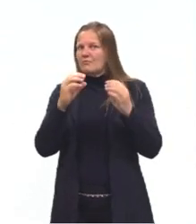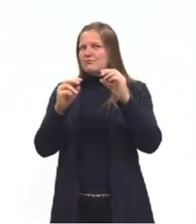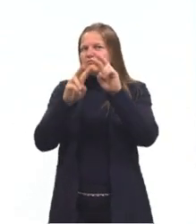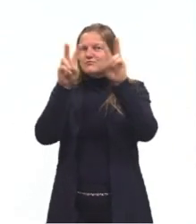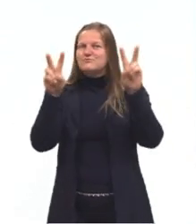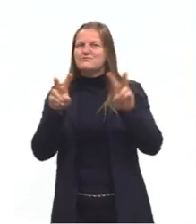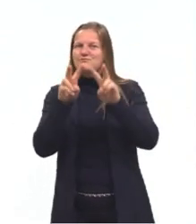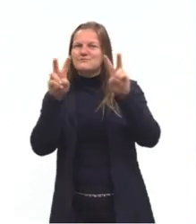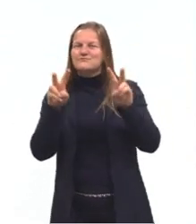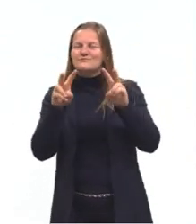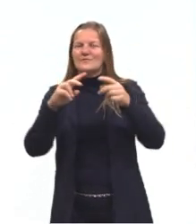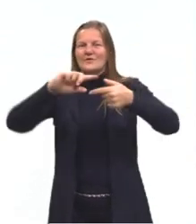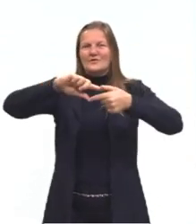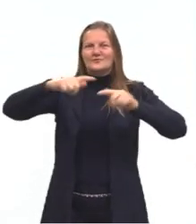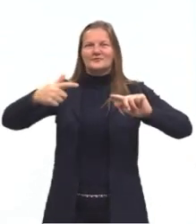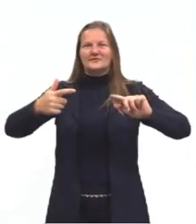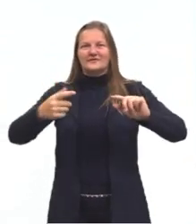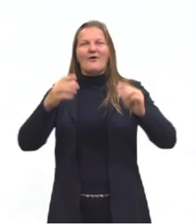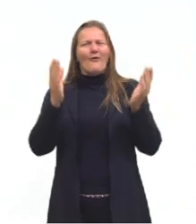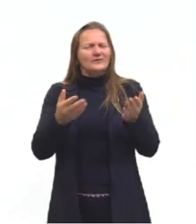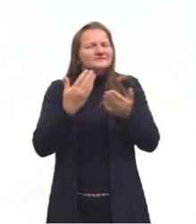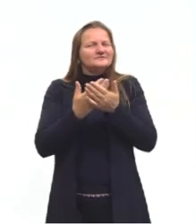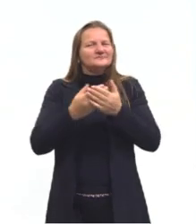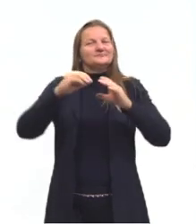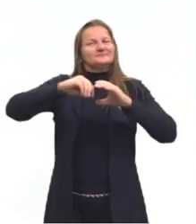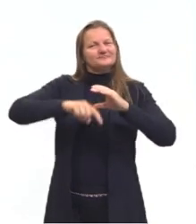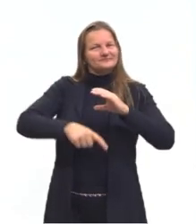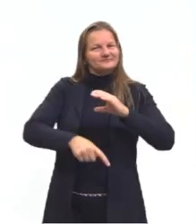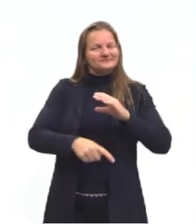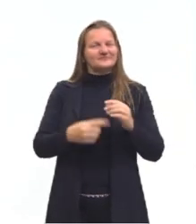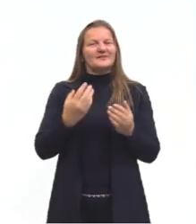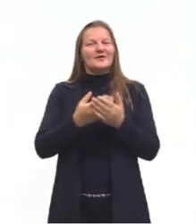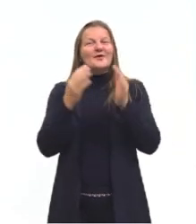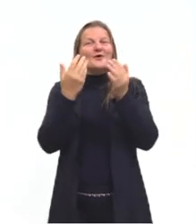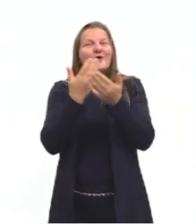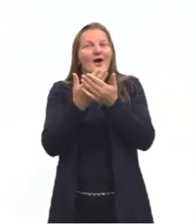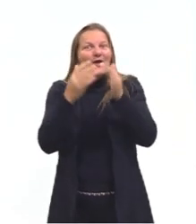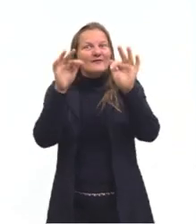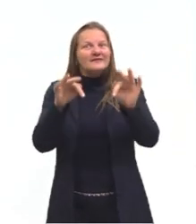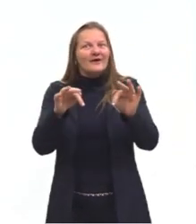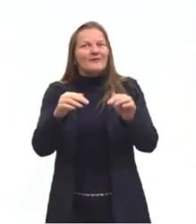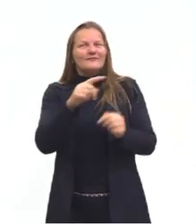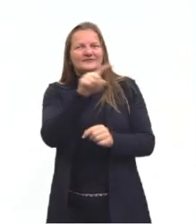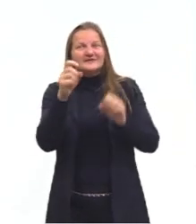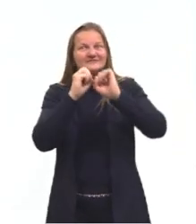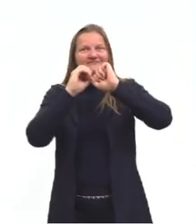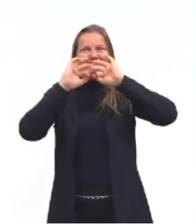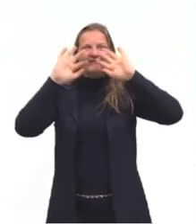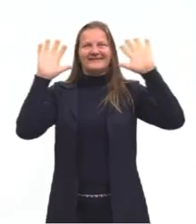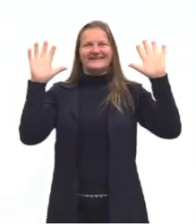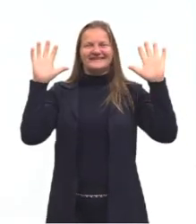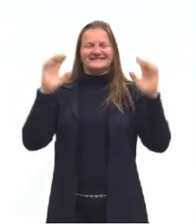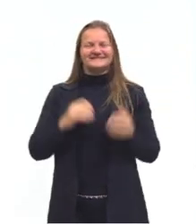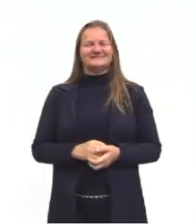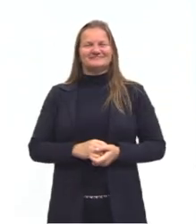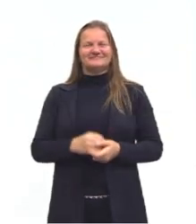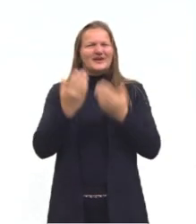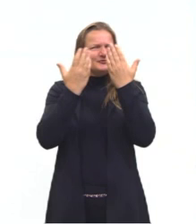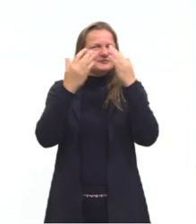trabalhar na aula de hoje com essa questão. No final da aula vocês não terão mais dúvidas nenhuma.